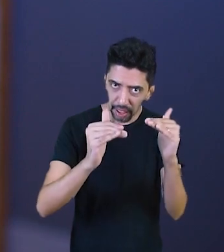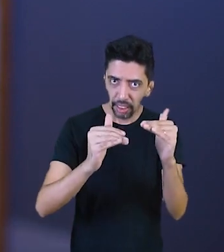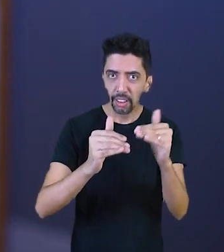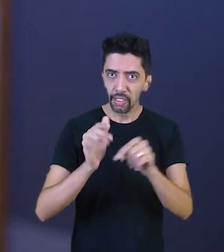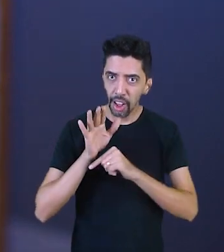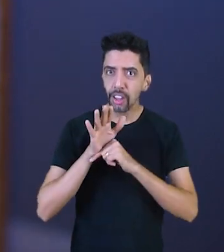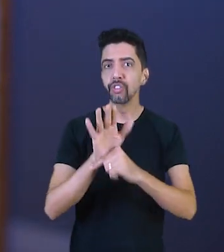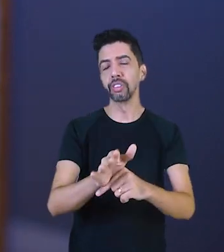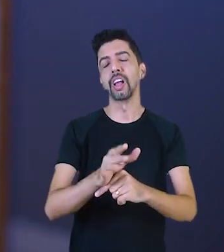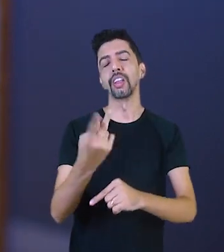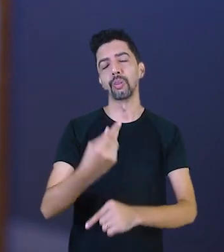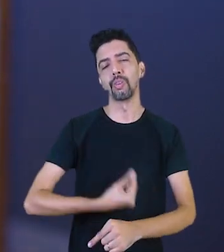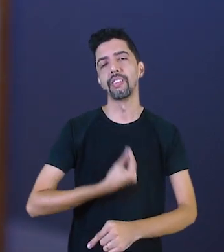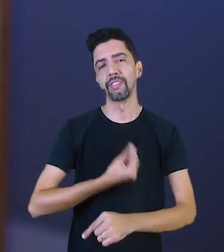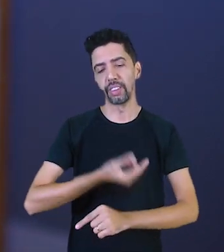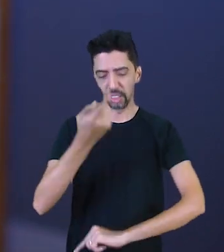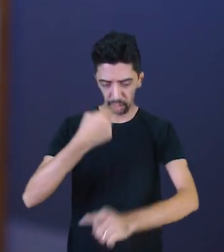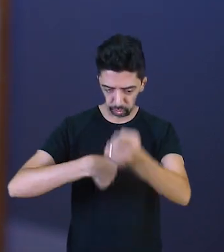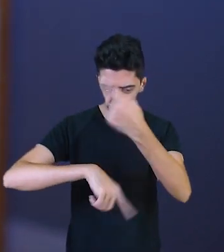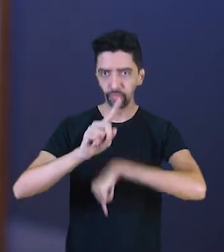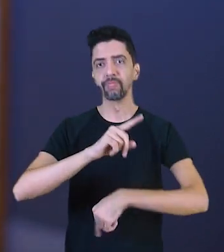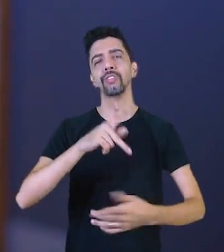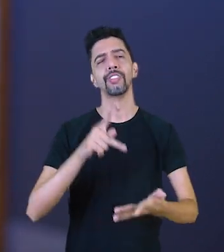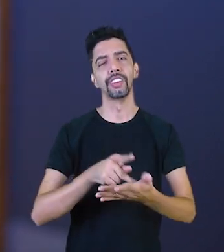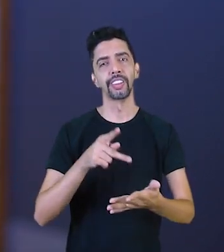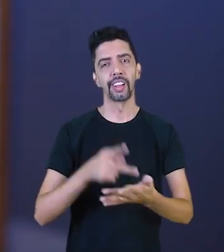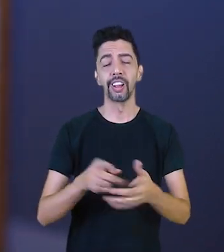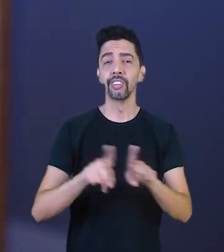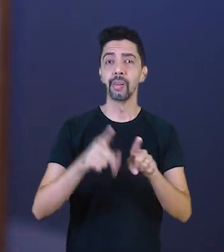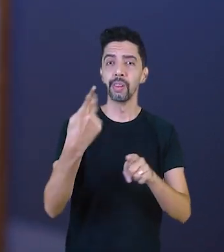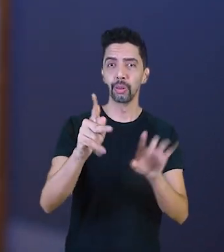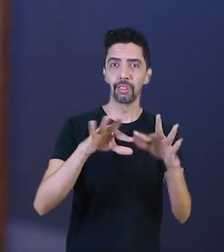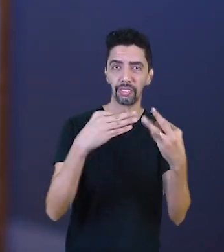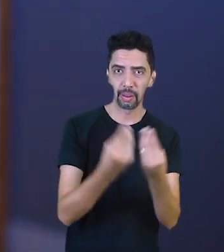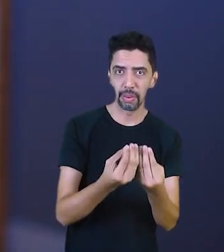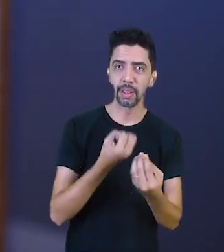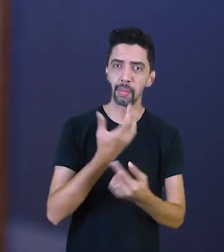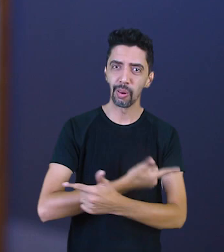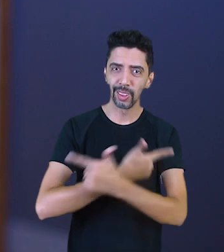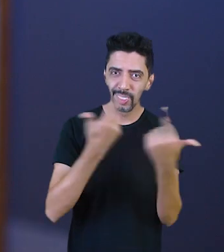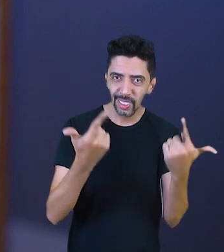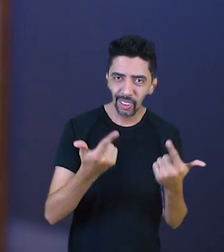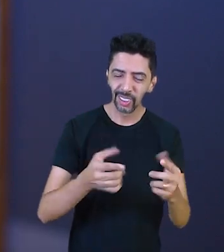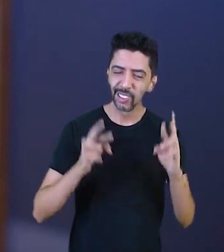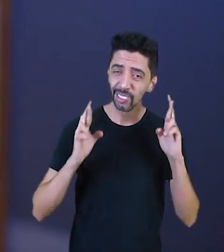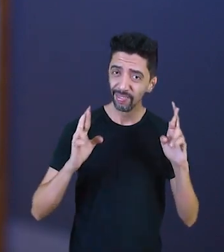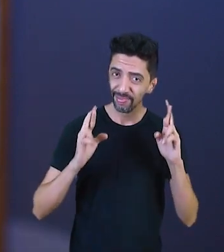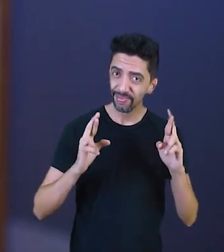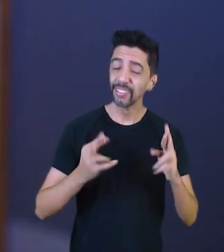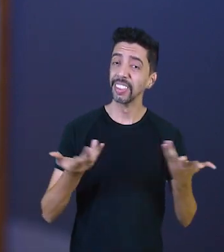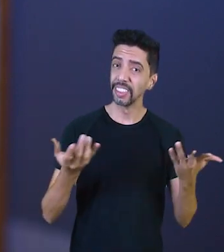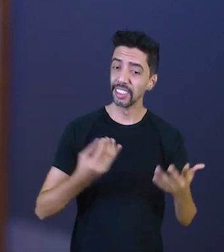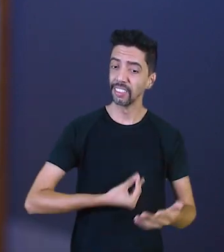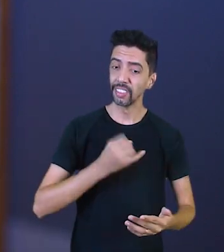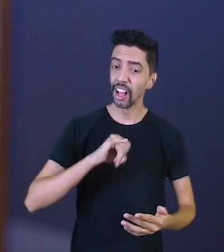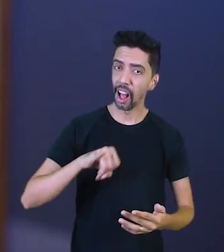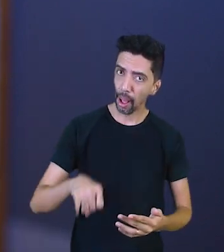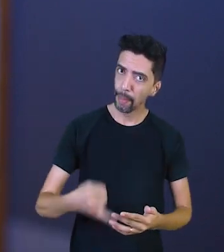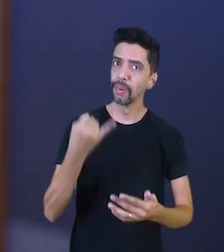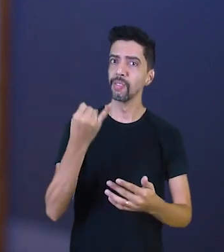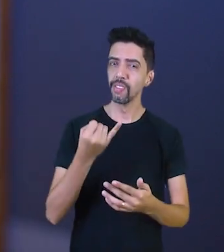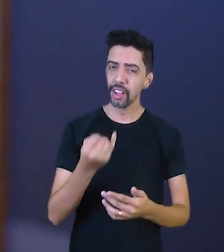transformar de verdade a sua vida, a vida da sua família. Boa sorte, bons créditos e tenha dívida